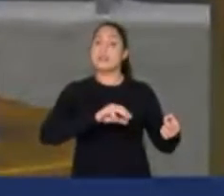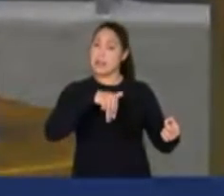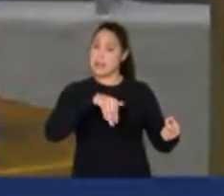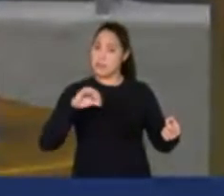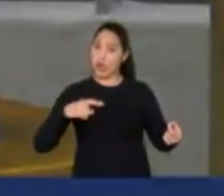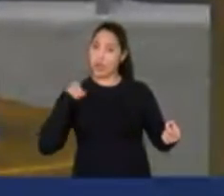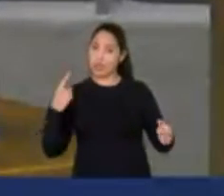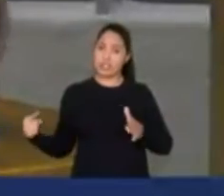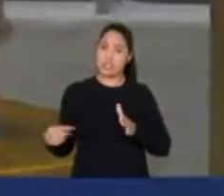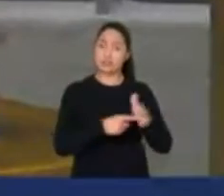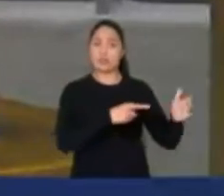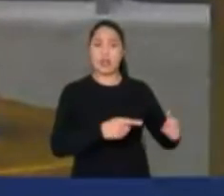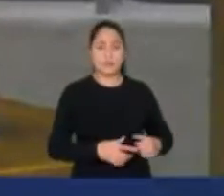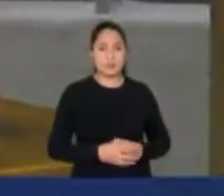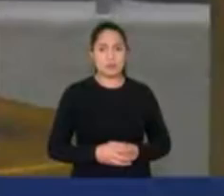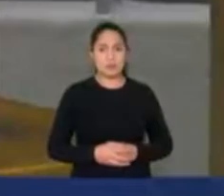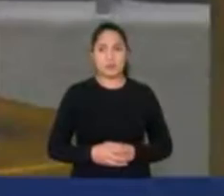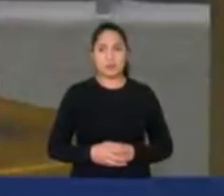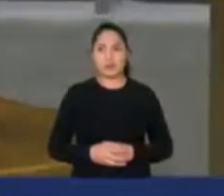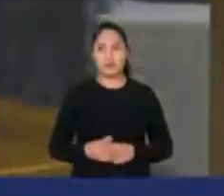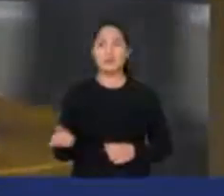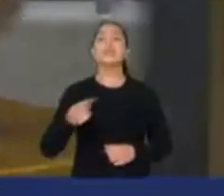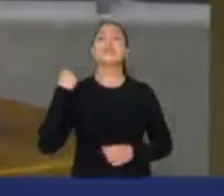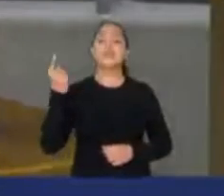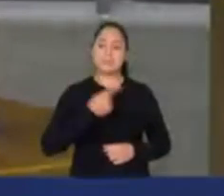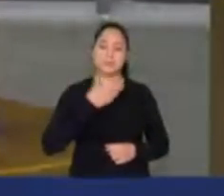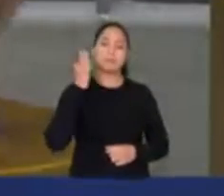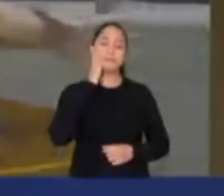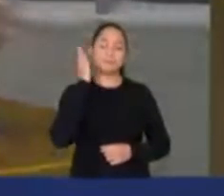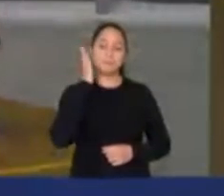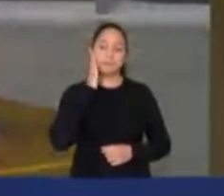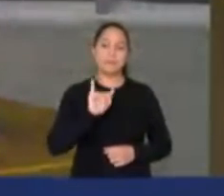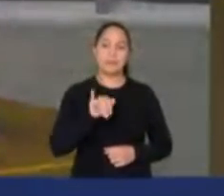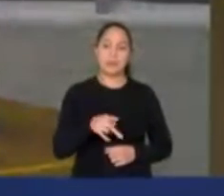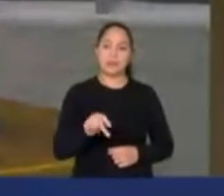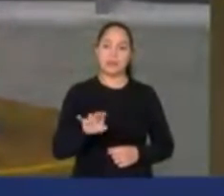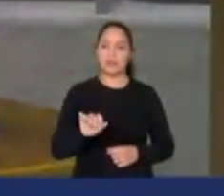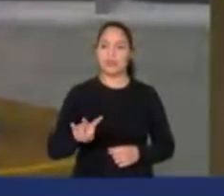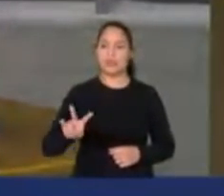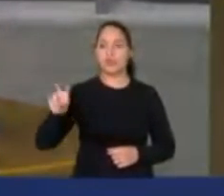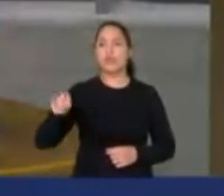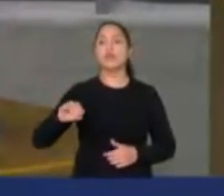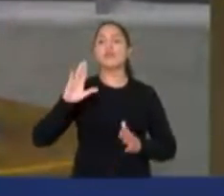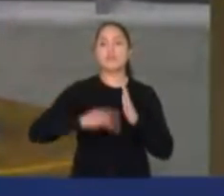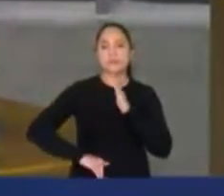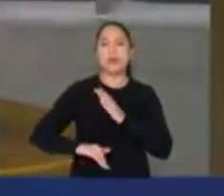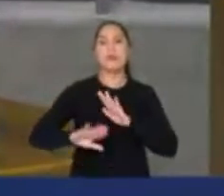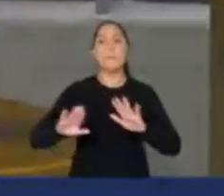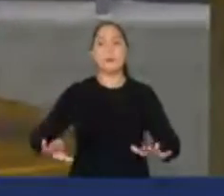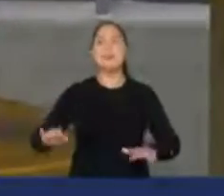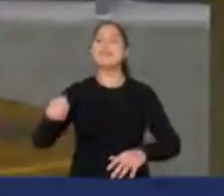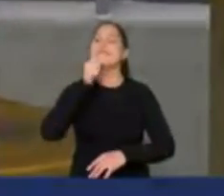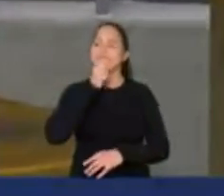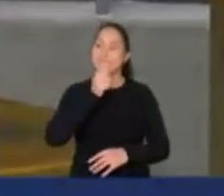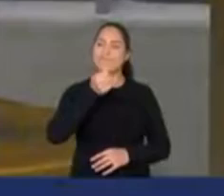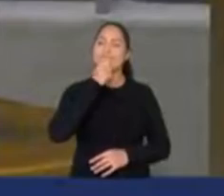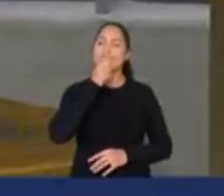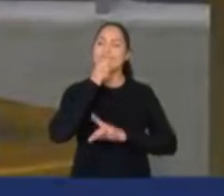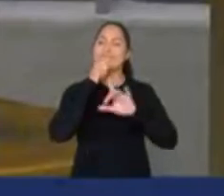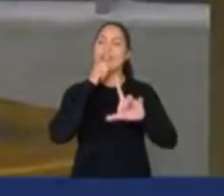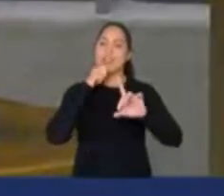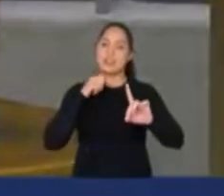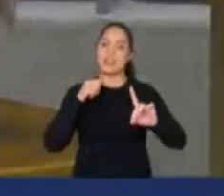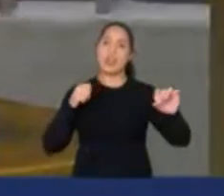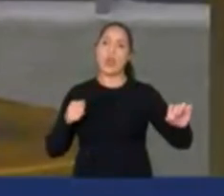que de fato caiu o orçamento secreto em positivo, que era escandaloso. Mas se mantém uma LDO regressiva,